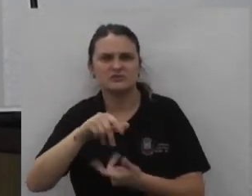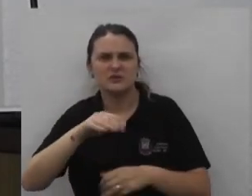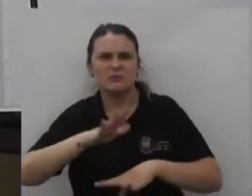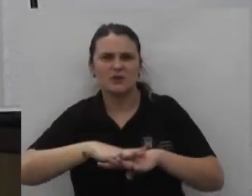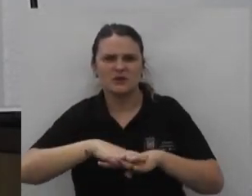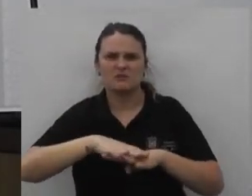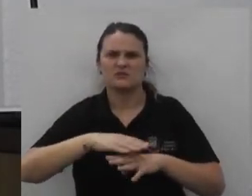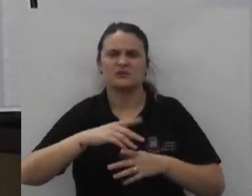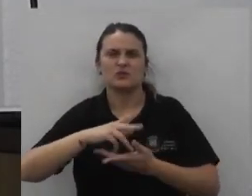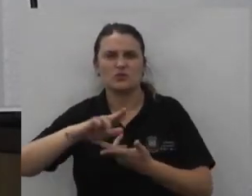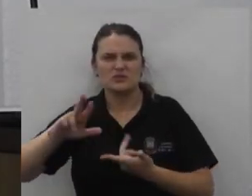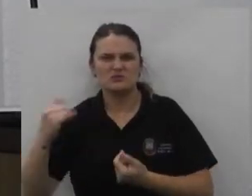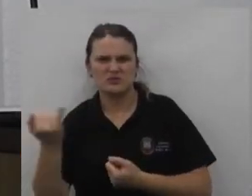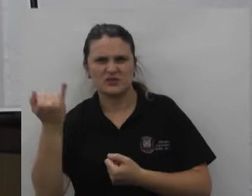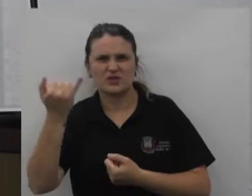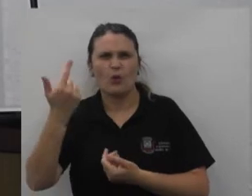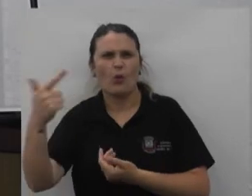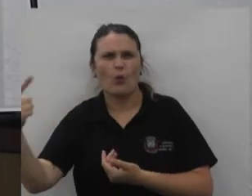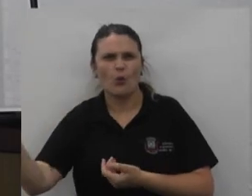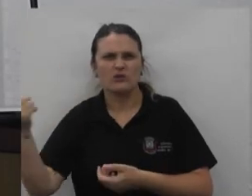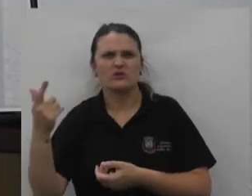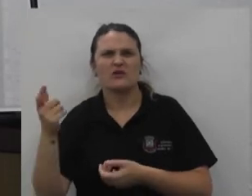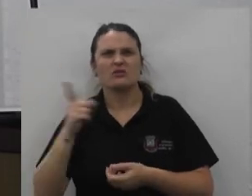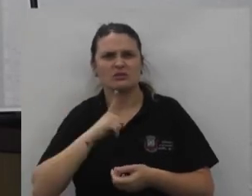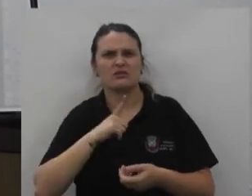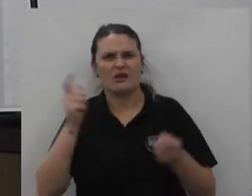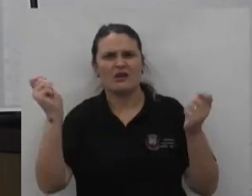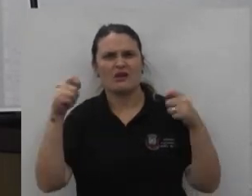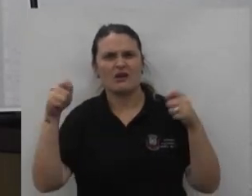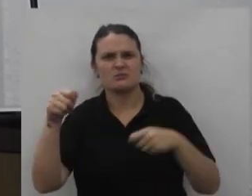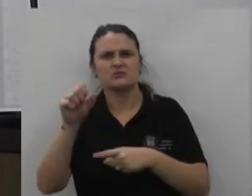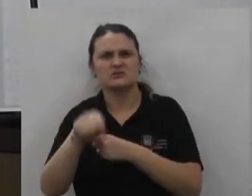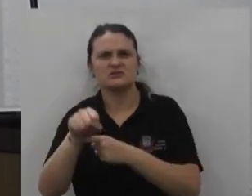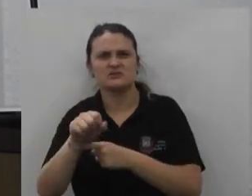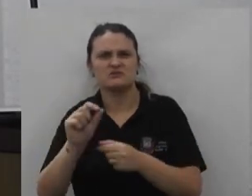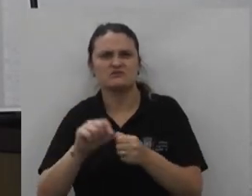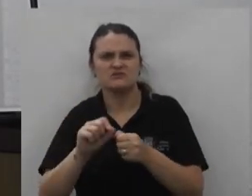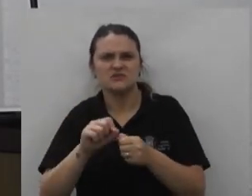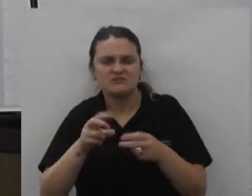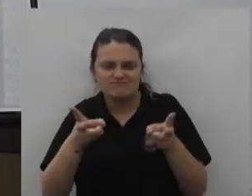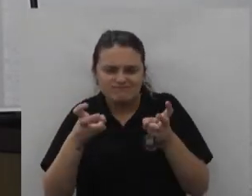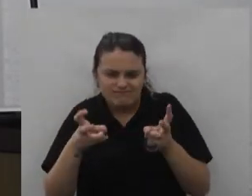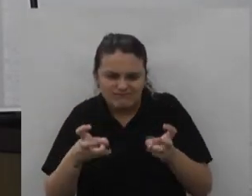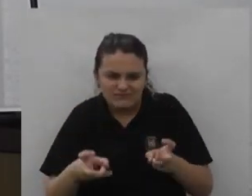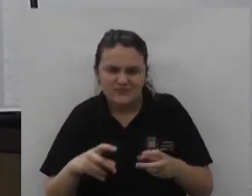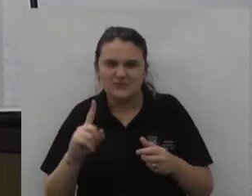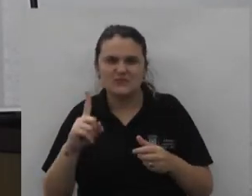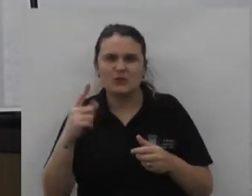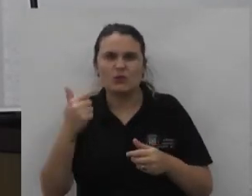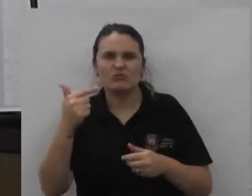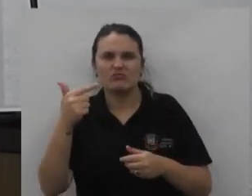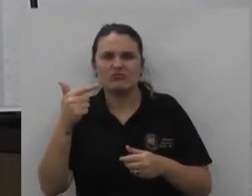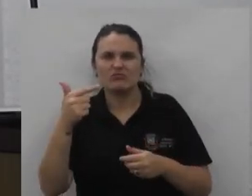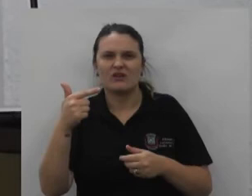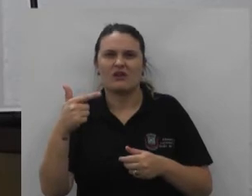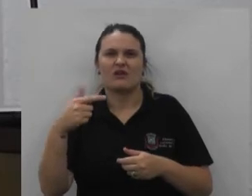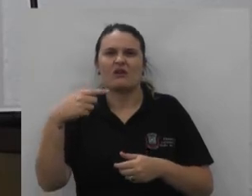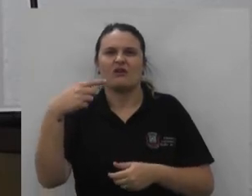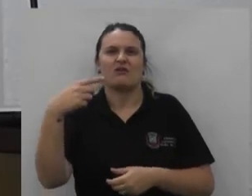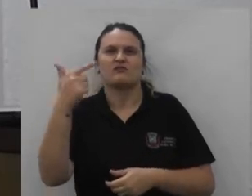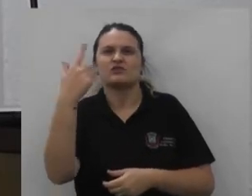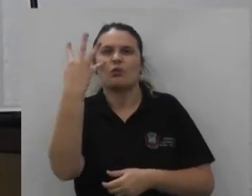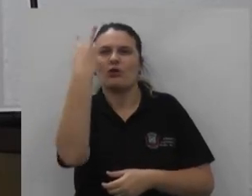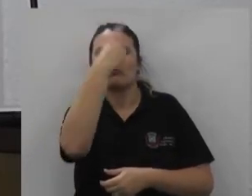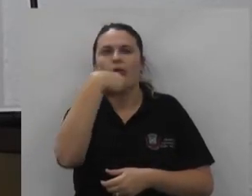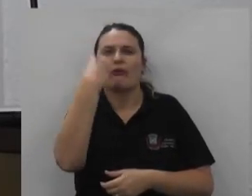matemática essas responsabilidades os demais eles têm capacidade sim de fazer sua análise e não serem arrastados 24 horas